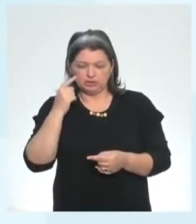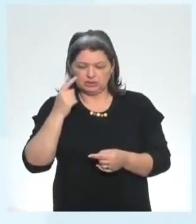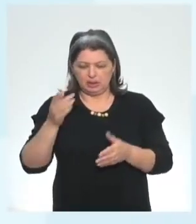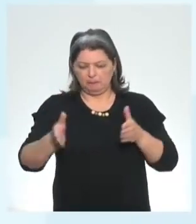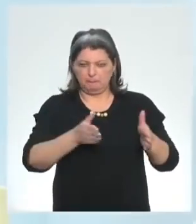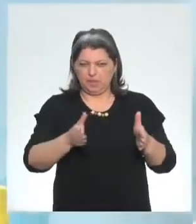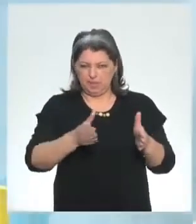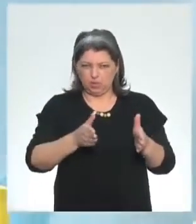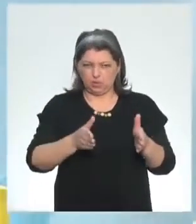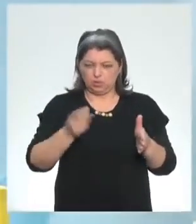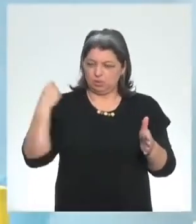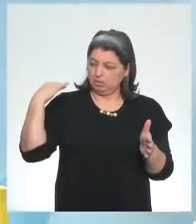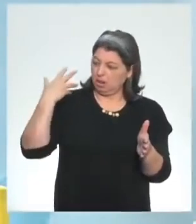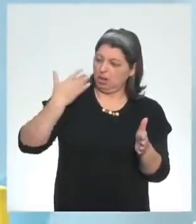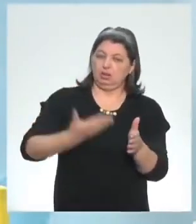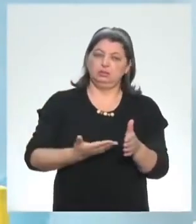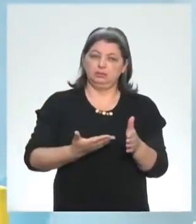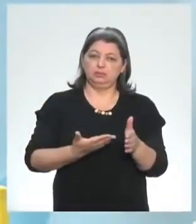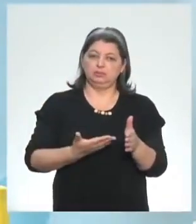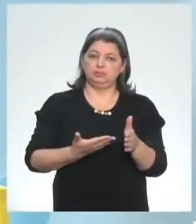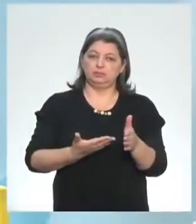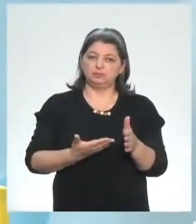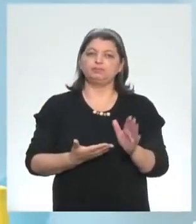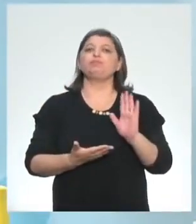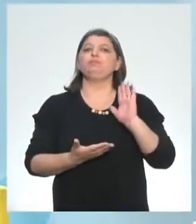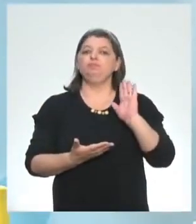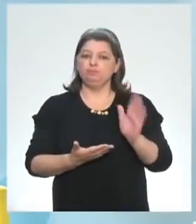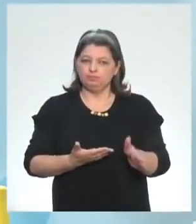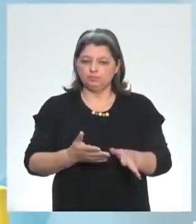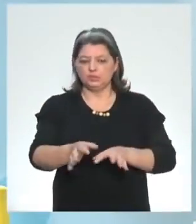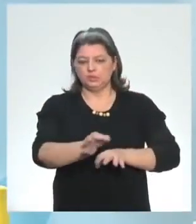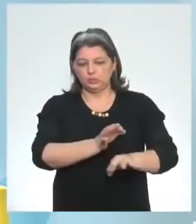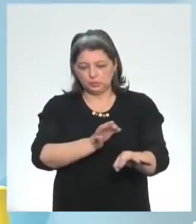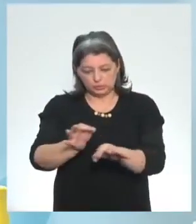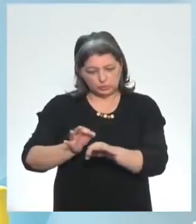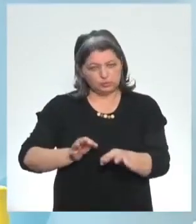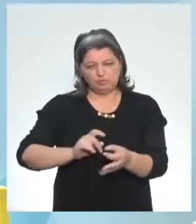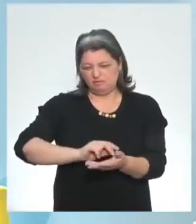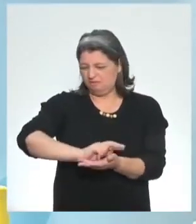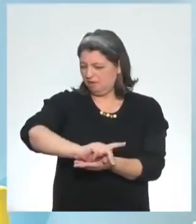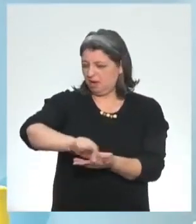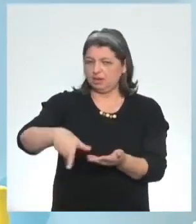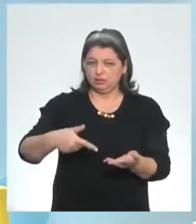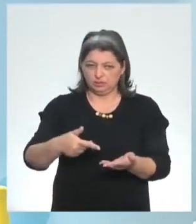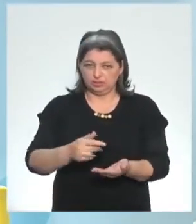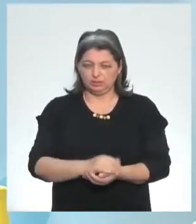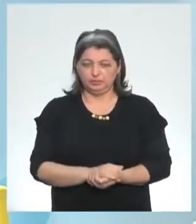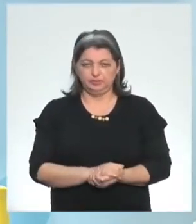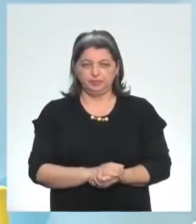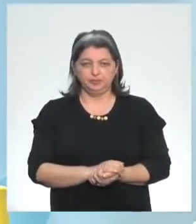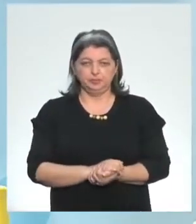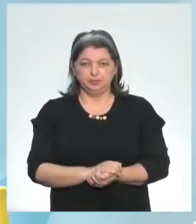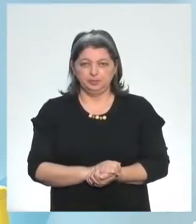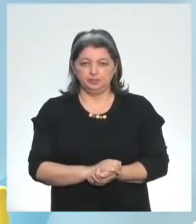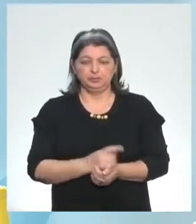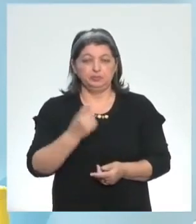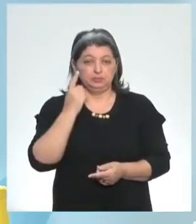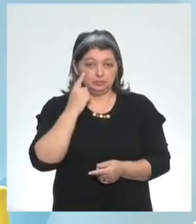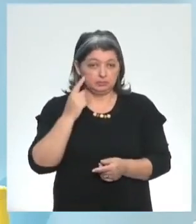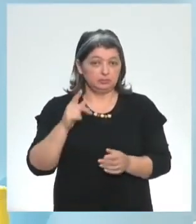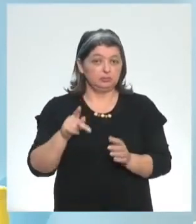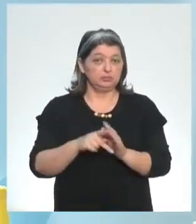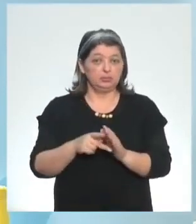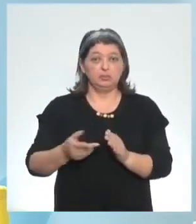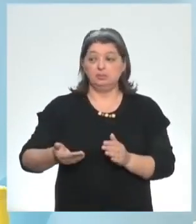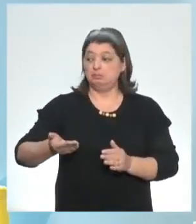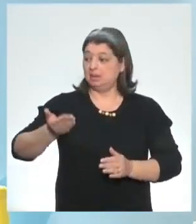este momento agora eu já organizei vários projetos então quando a gente tem essa ideia aí retomando passado